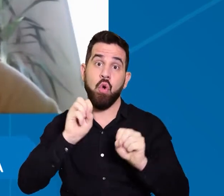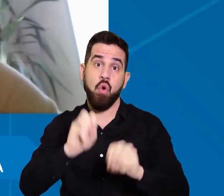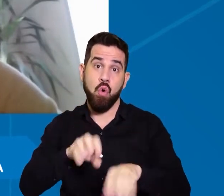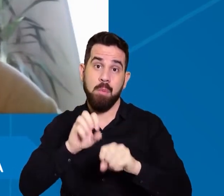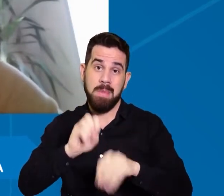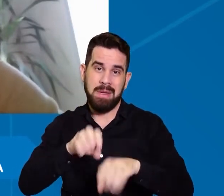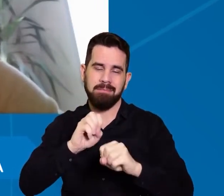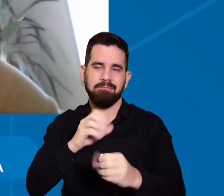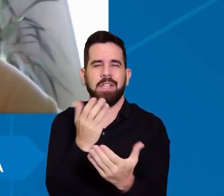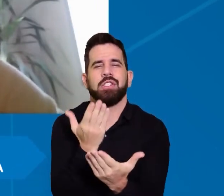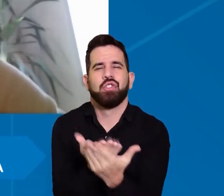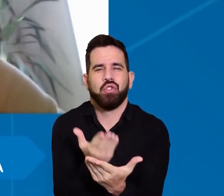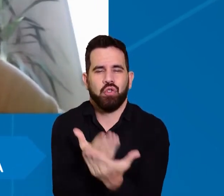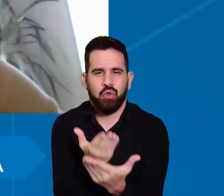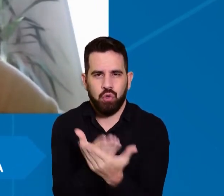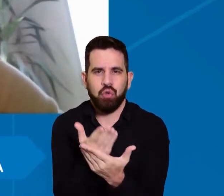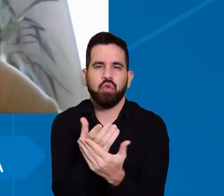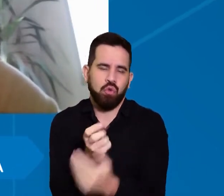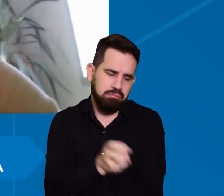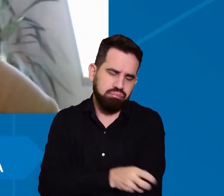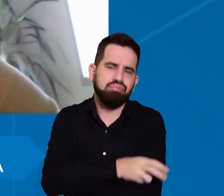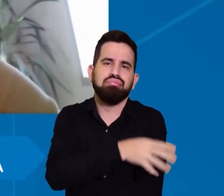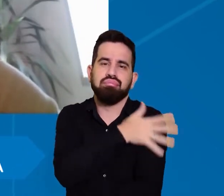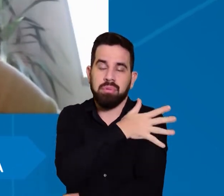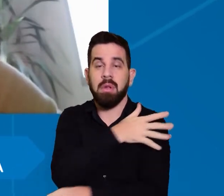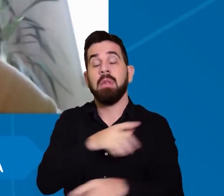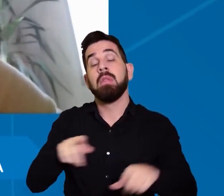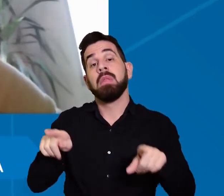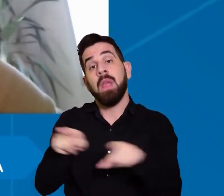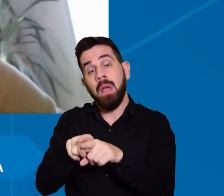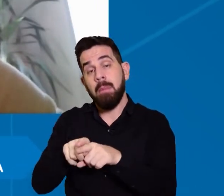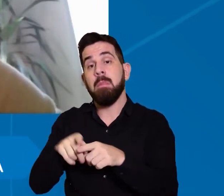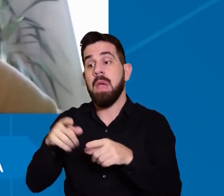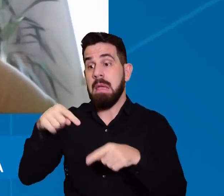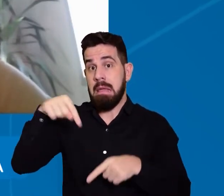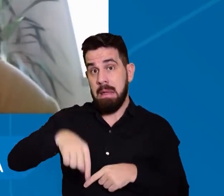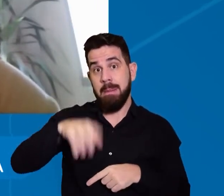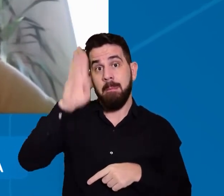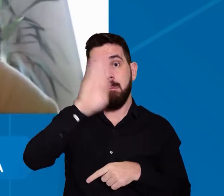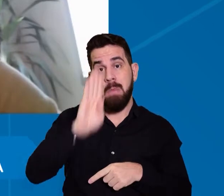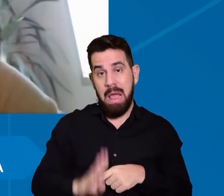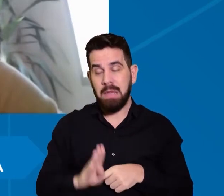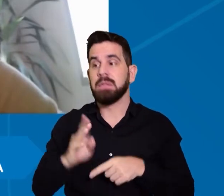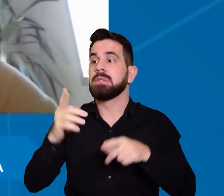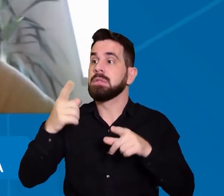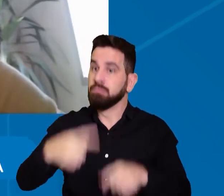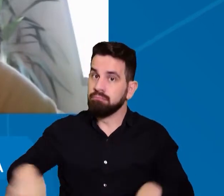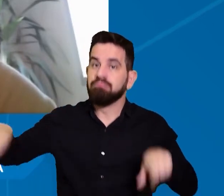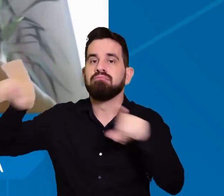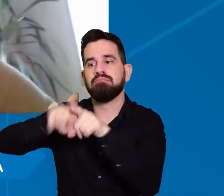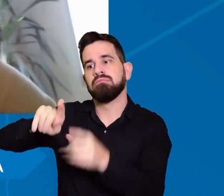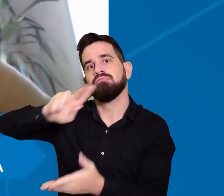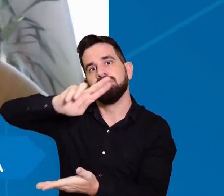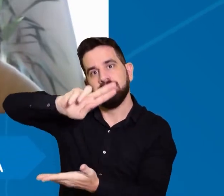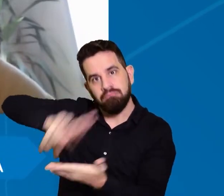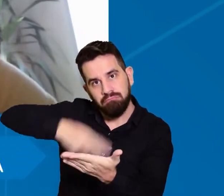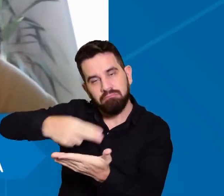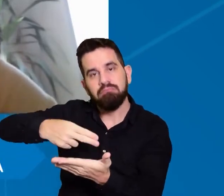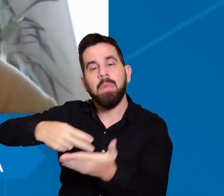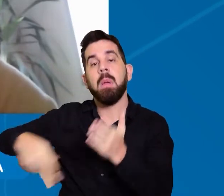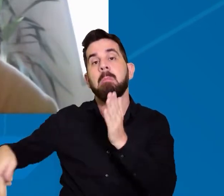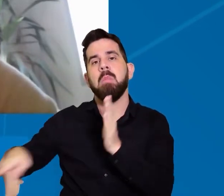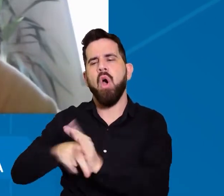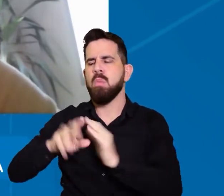escolar, até mesmo uma convenção a qual o Brasil é signatário, e foi incorporada no nosso ordenamento jurídico,